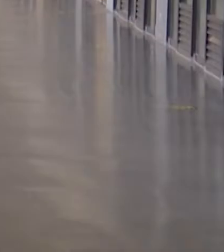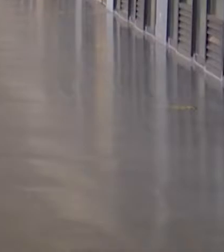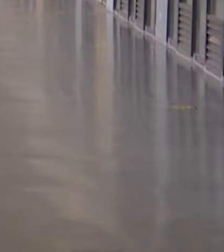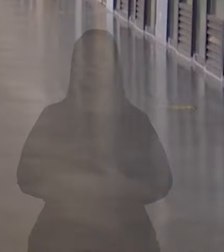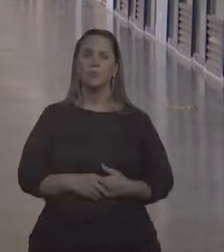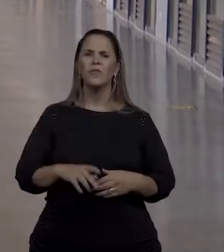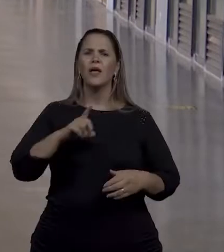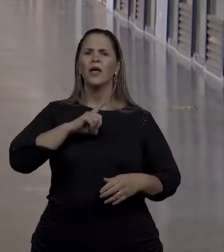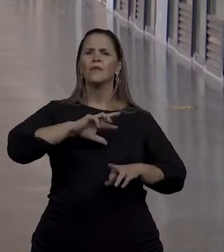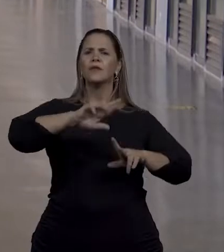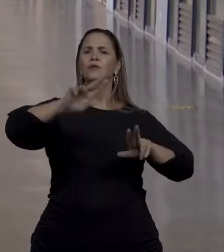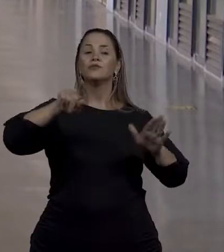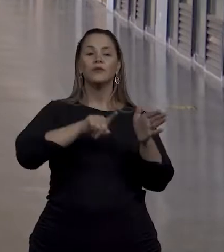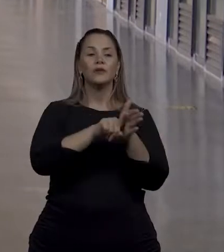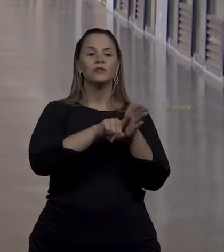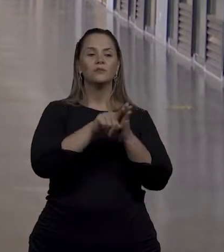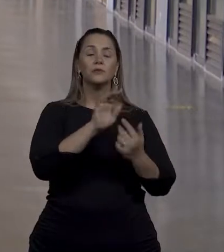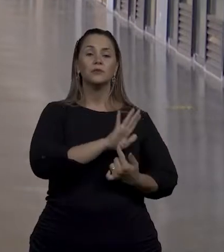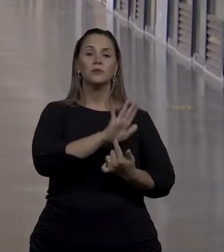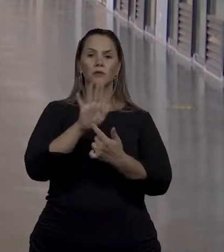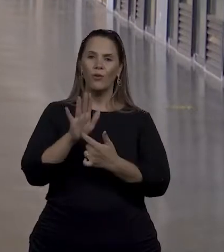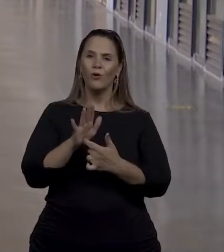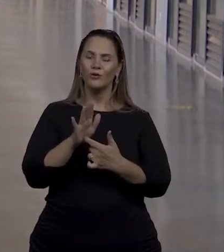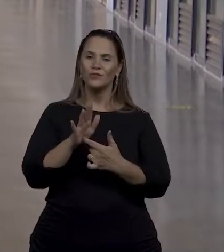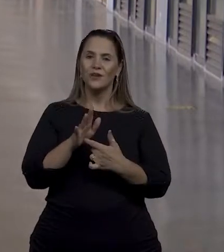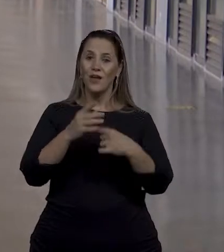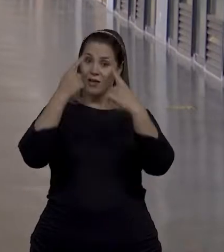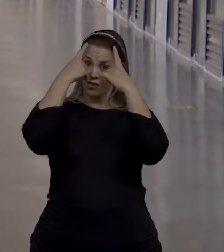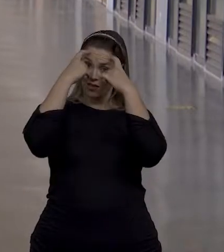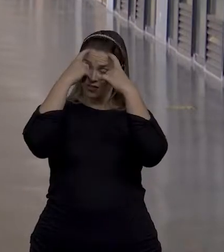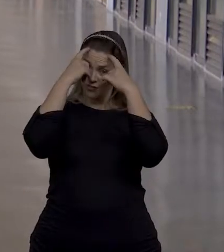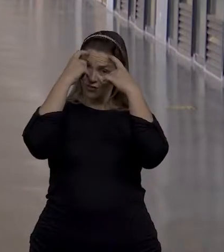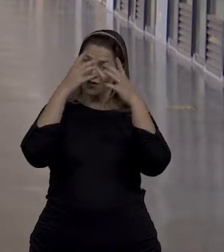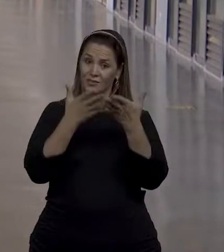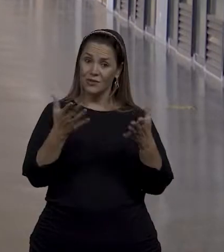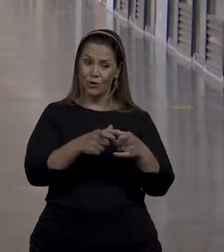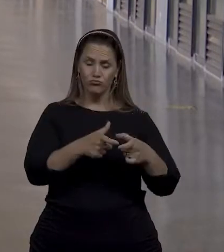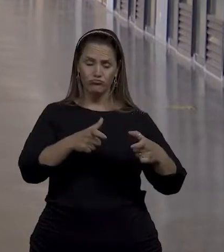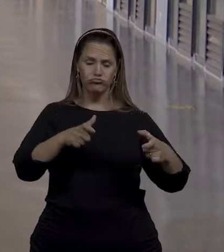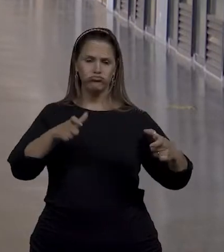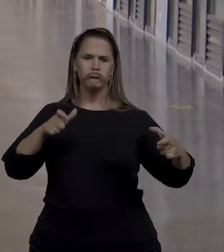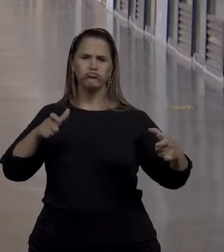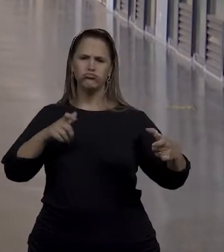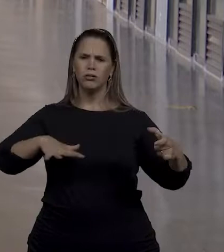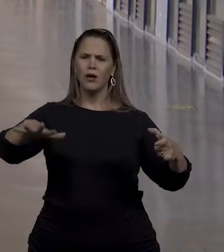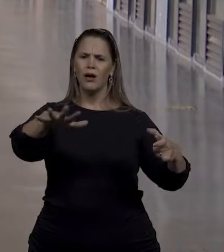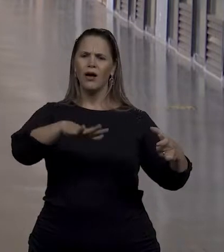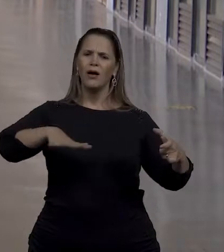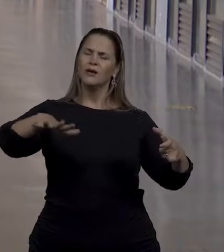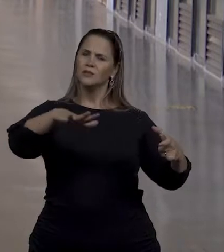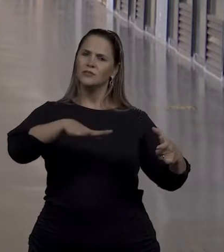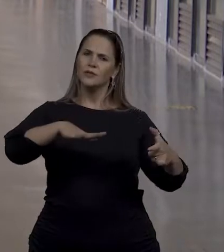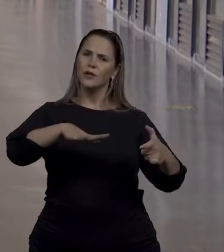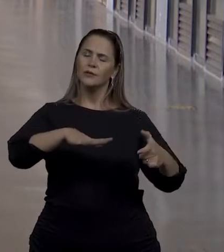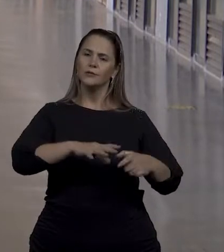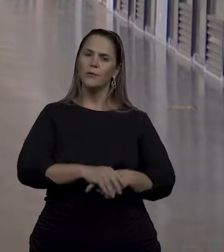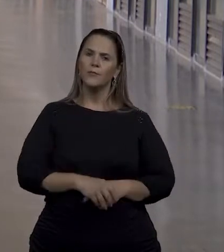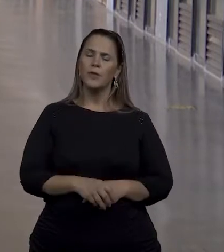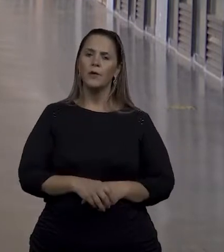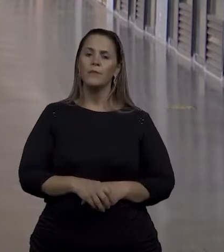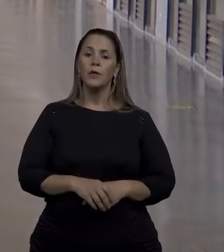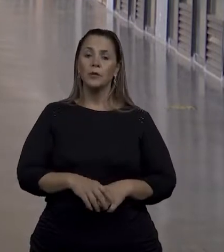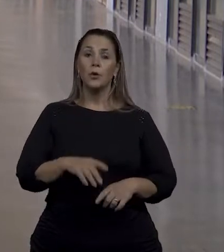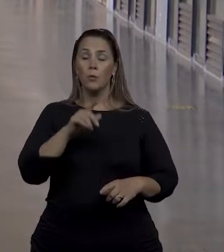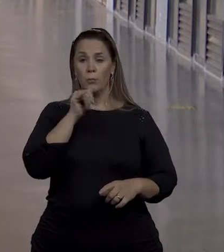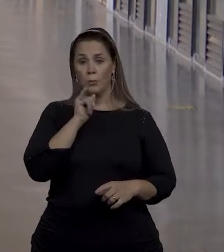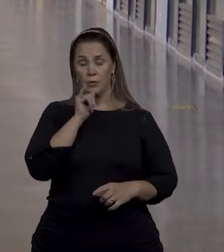Existem várias pesquisas já mostrando o aumento de casos de violência contra a mulher, de forma geral, em decorrência do isolamento. Então,